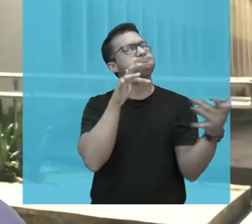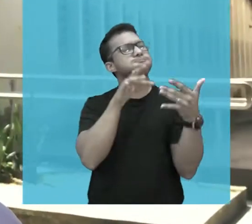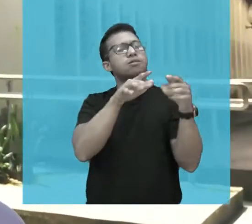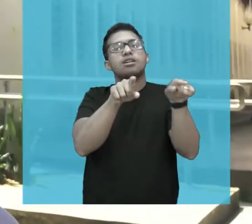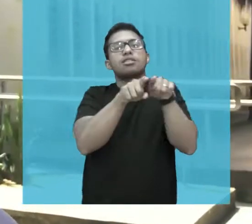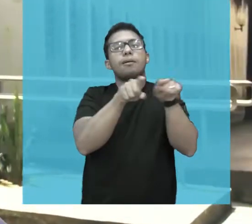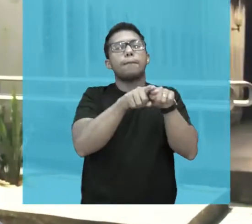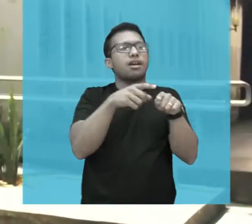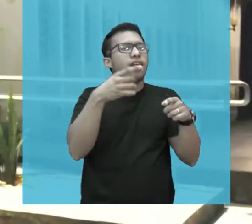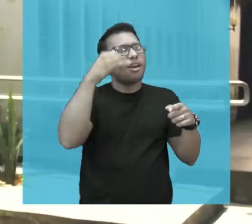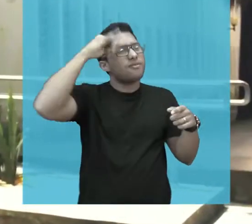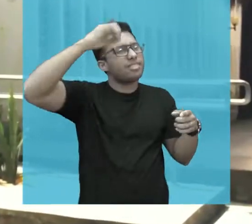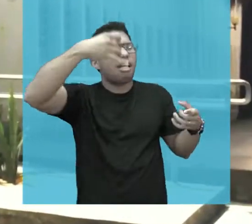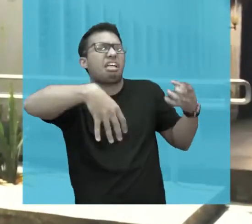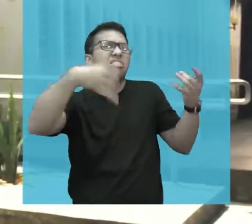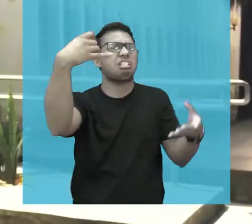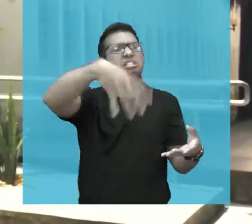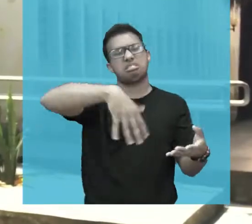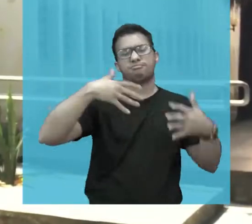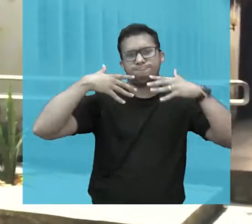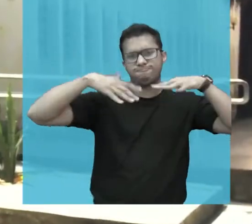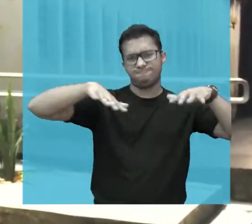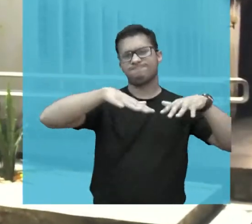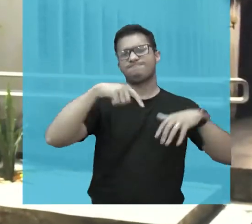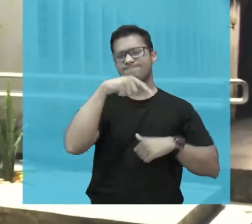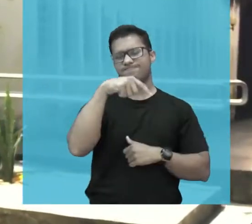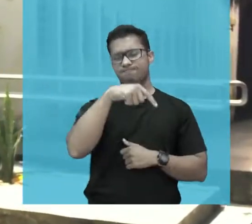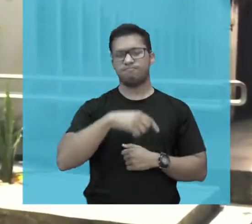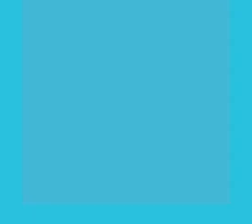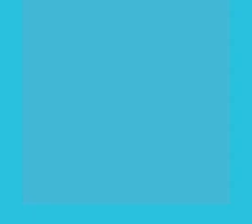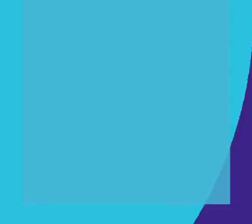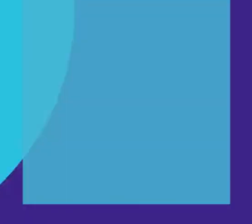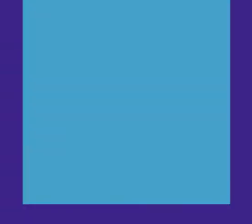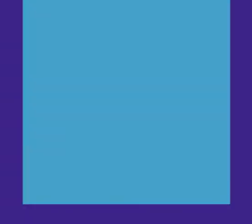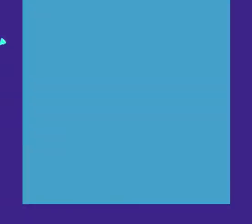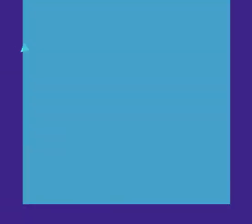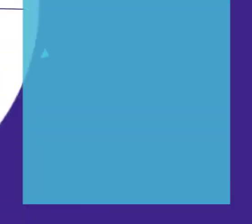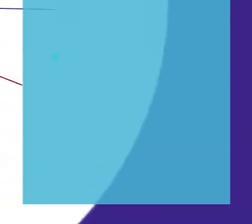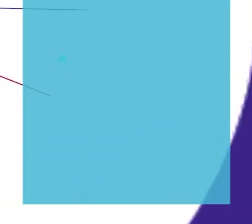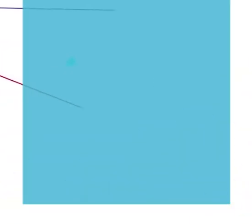conhecimento da natureza, o maior contato e a preservação primordial, né?